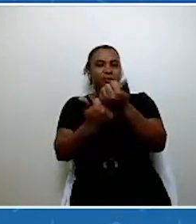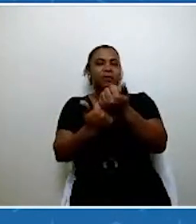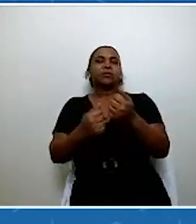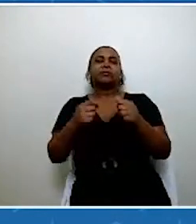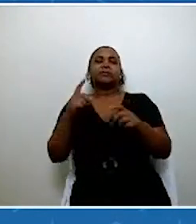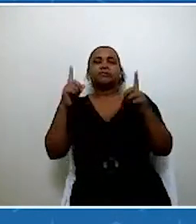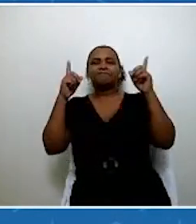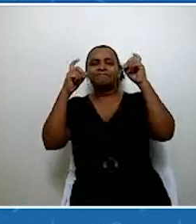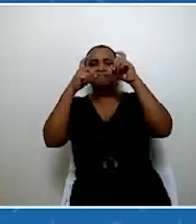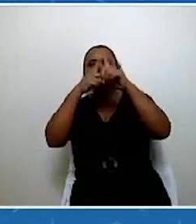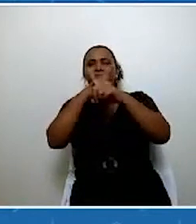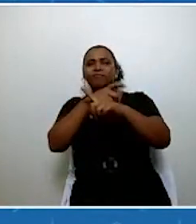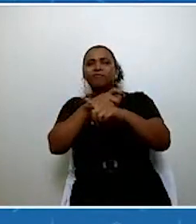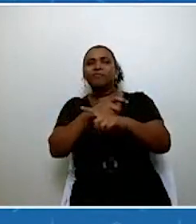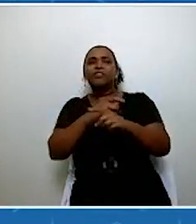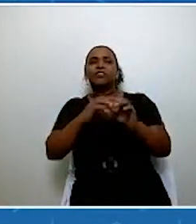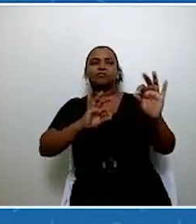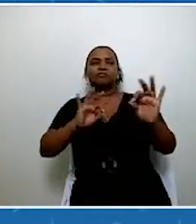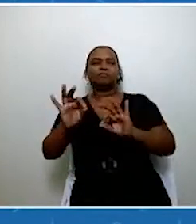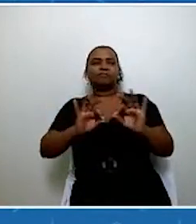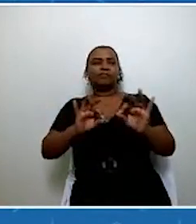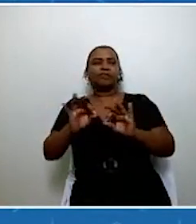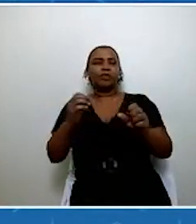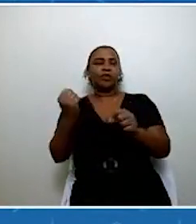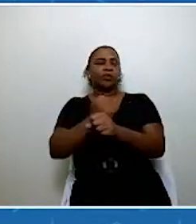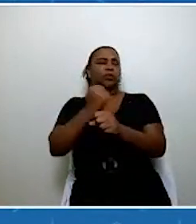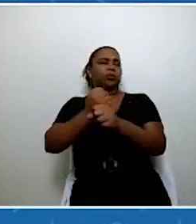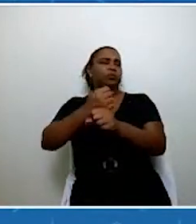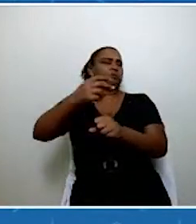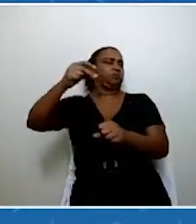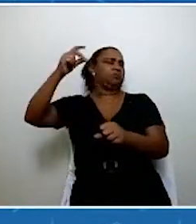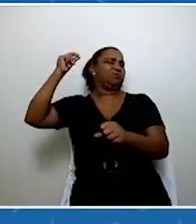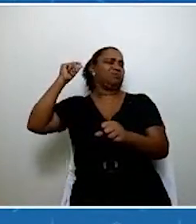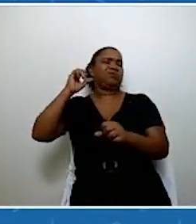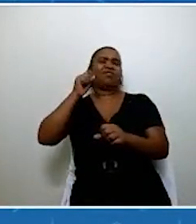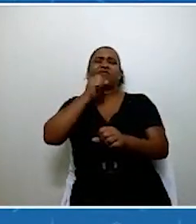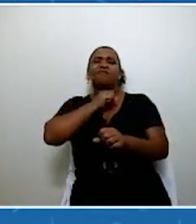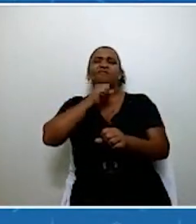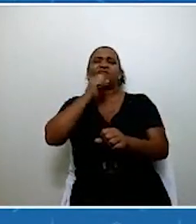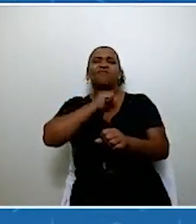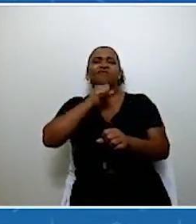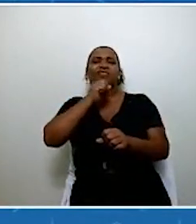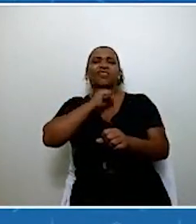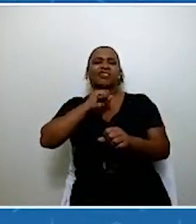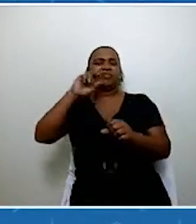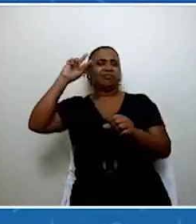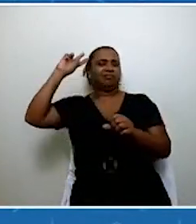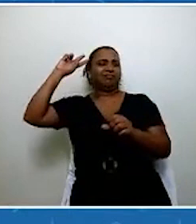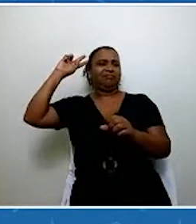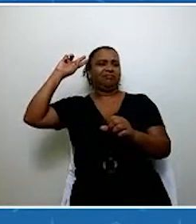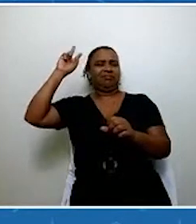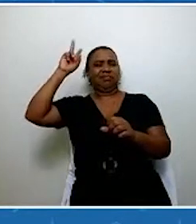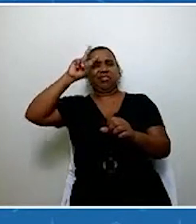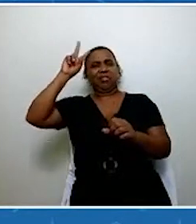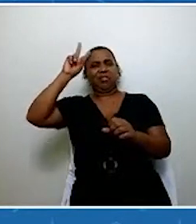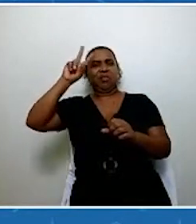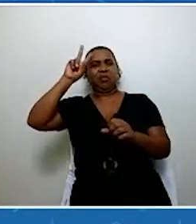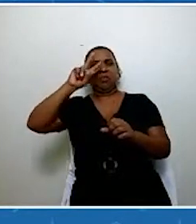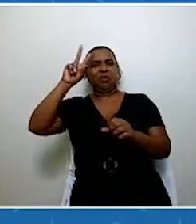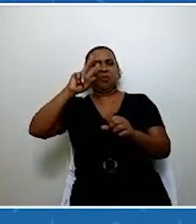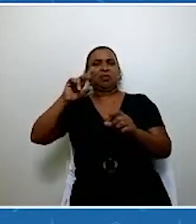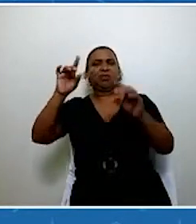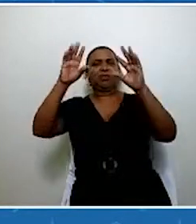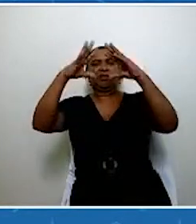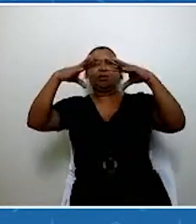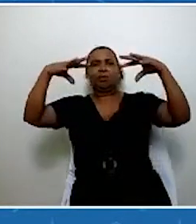construção mais antiga, histórica, enfim, como é o nosso Palácio Tiradentes, que vai continuar incorporado